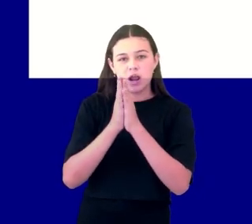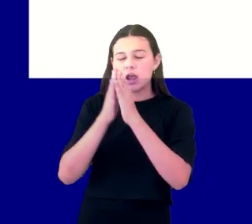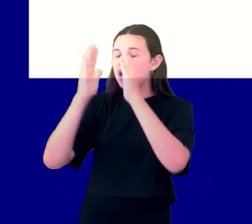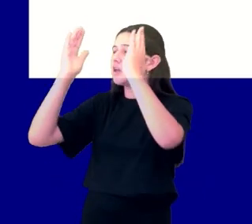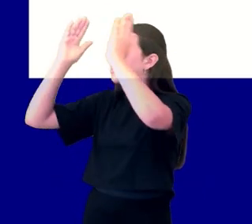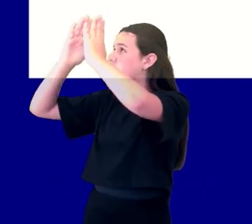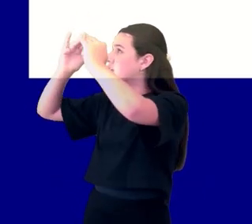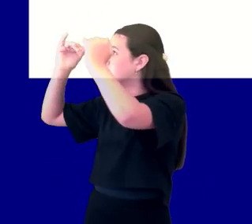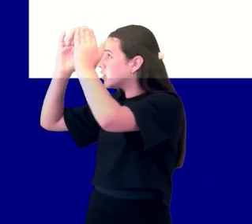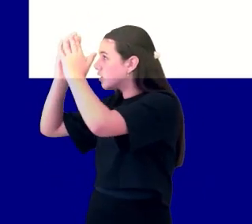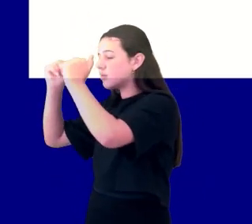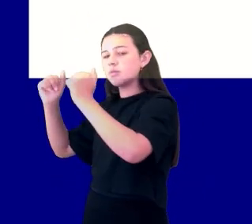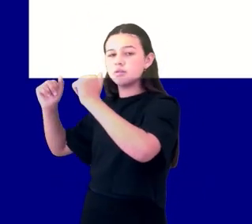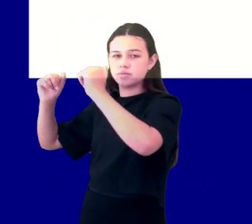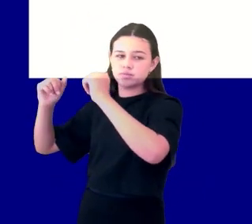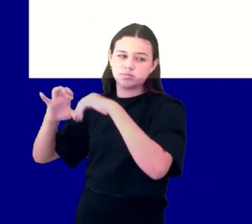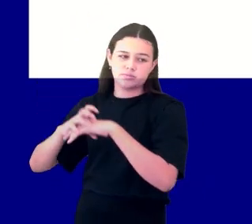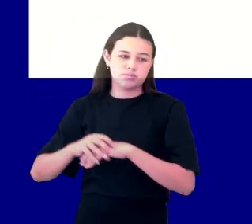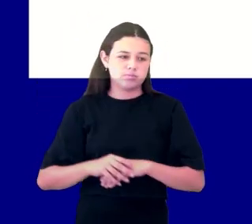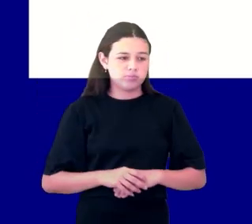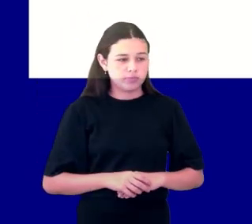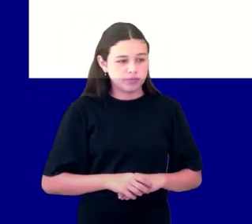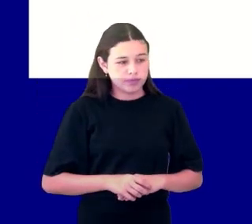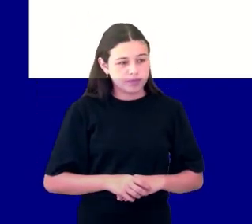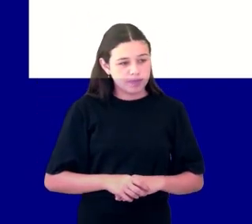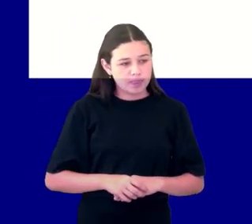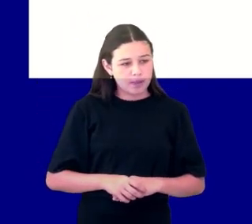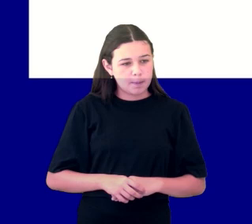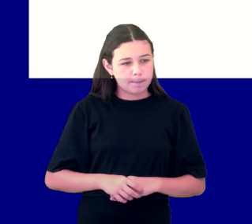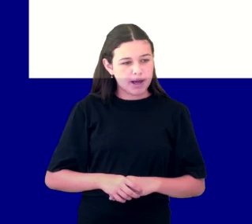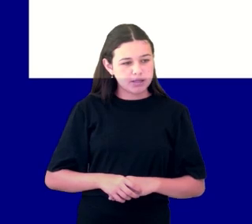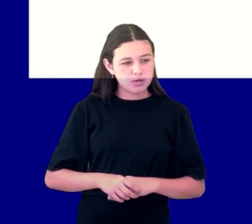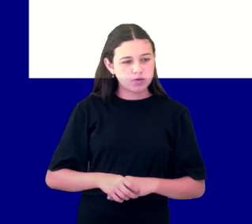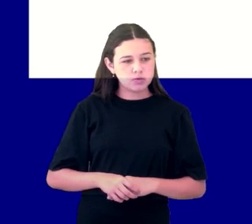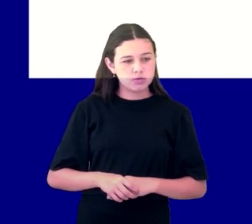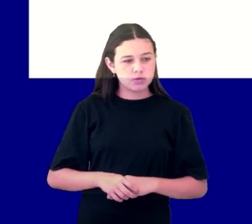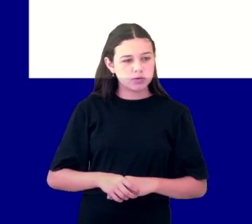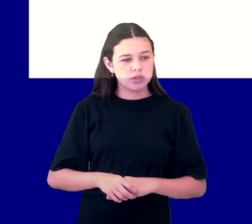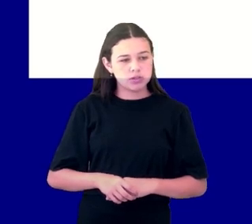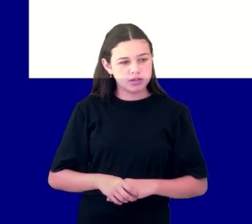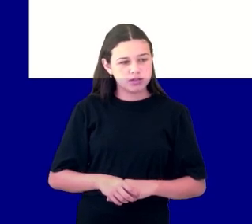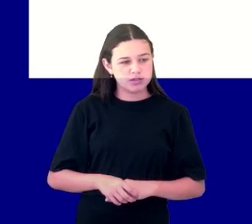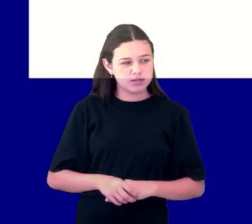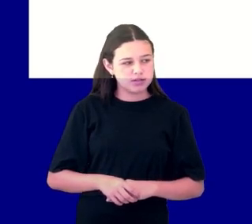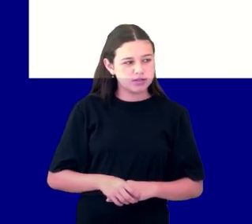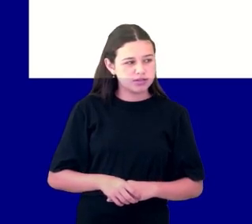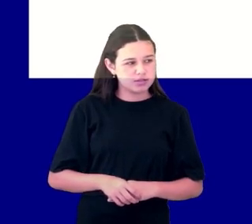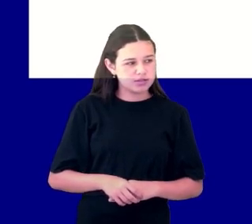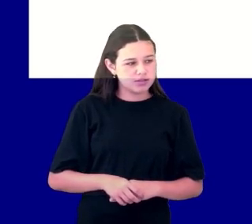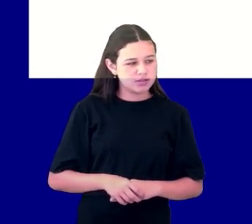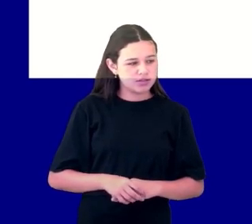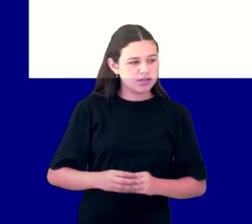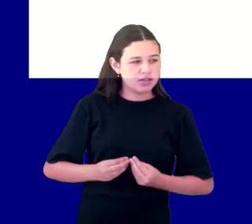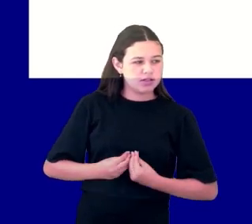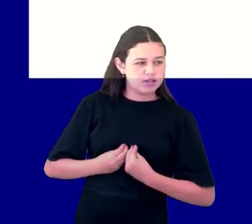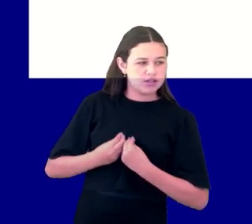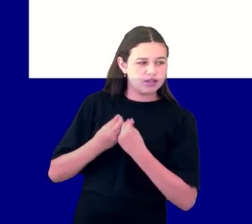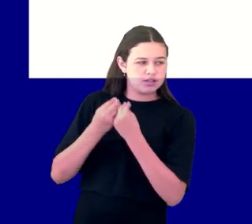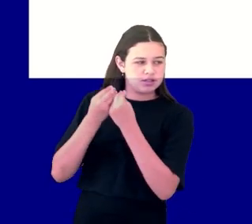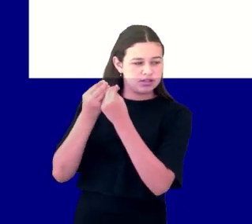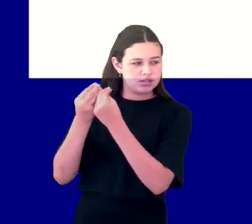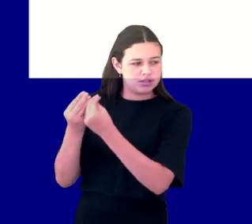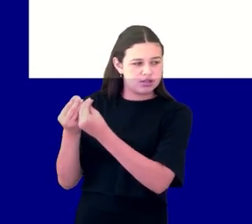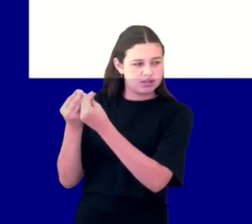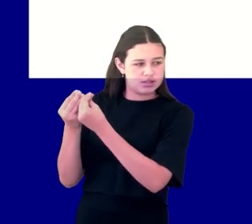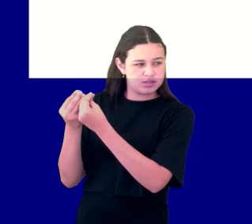fiquei, eu precisei de uma terceira mão, não foi, gente? Não dava para apertar, fazer aqui, fazer lá. E deu uma confusão mental. E a gente